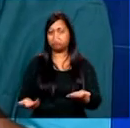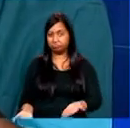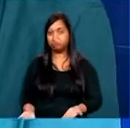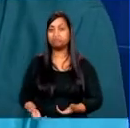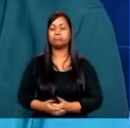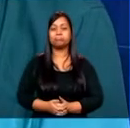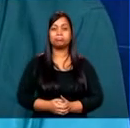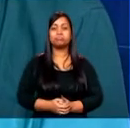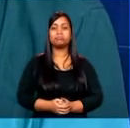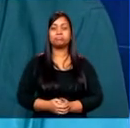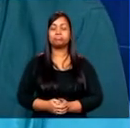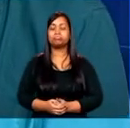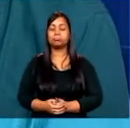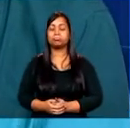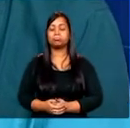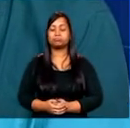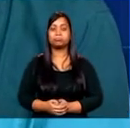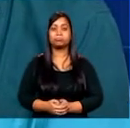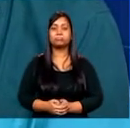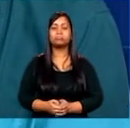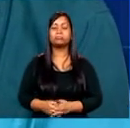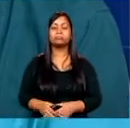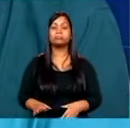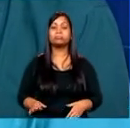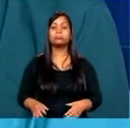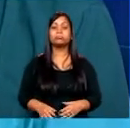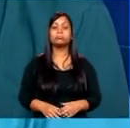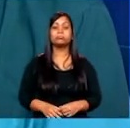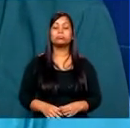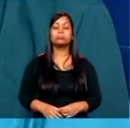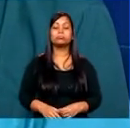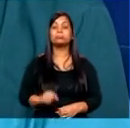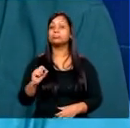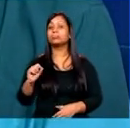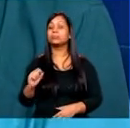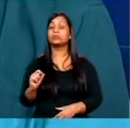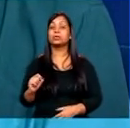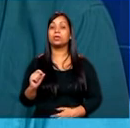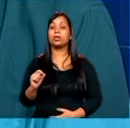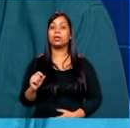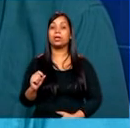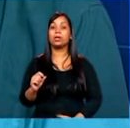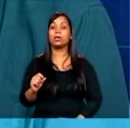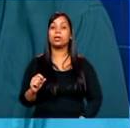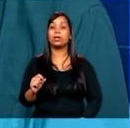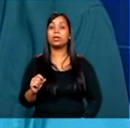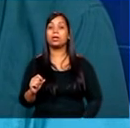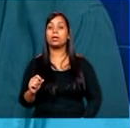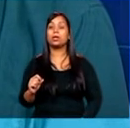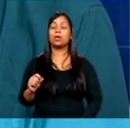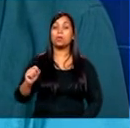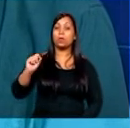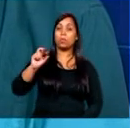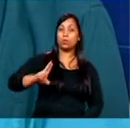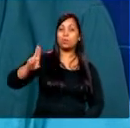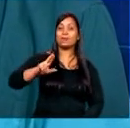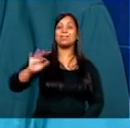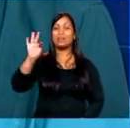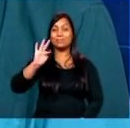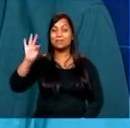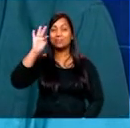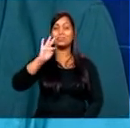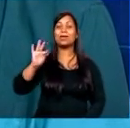nas verbas das universidades federais. Bom, as universidades federais é que,